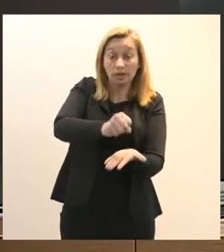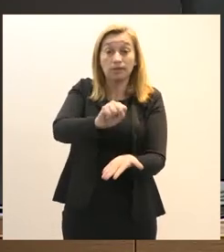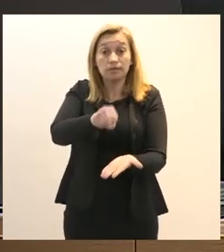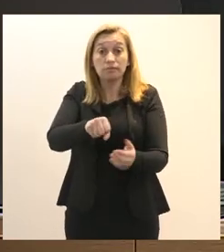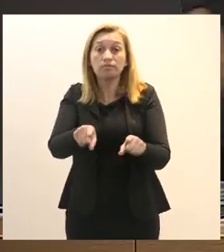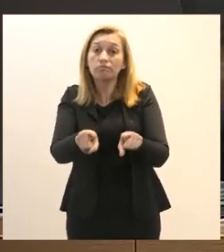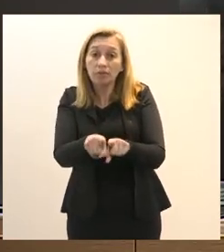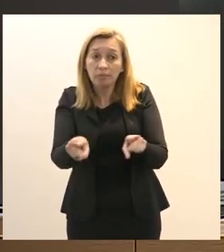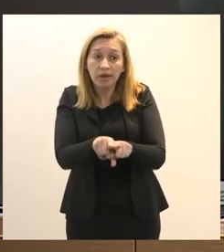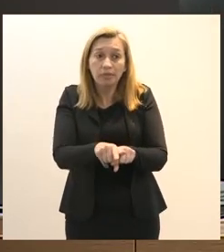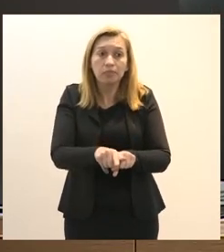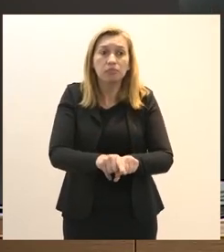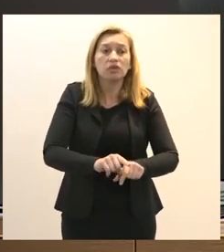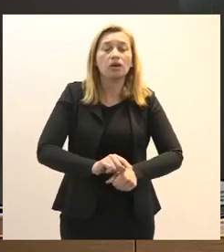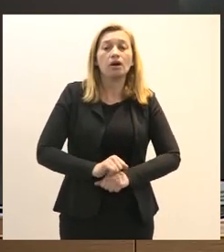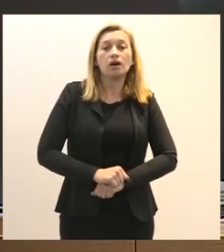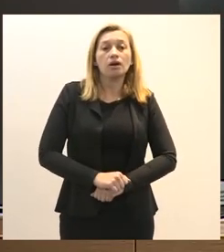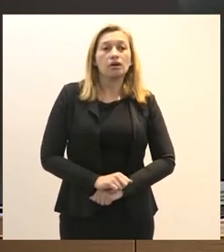que